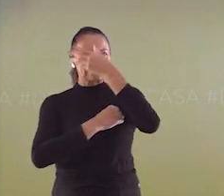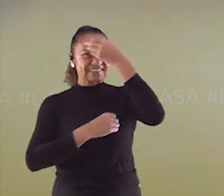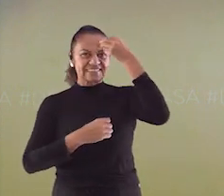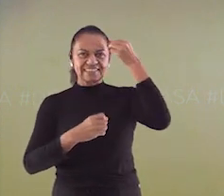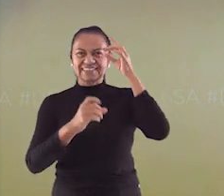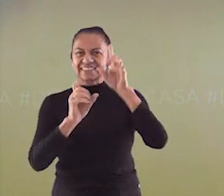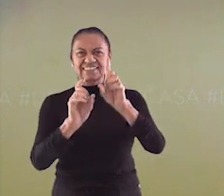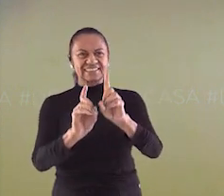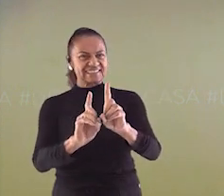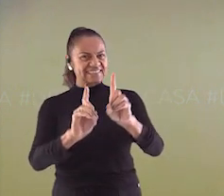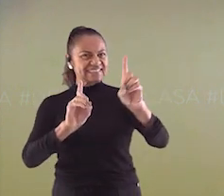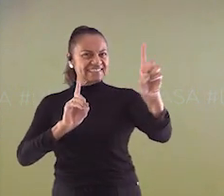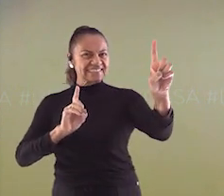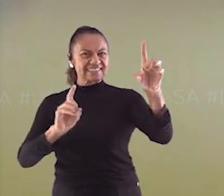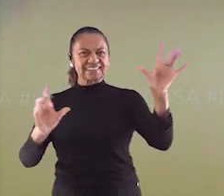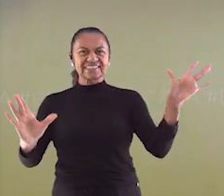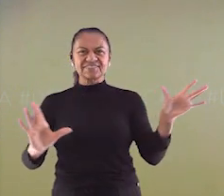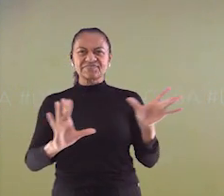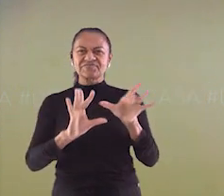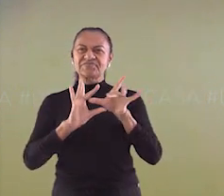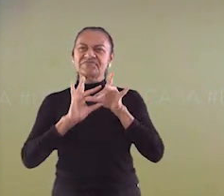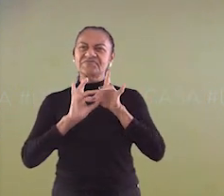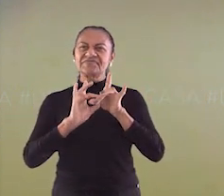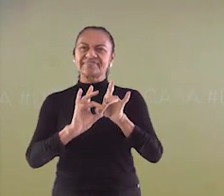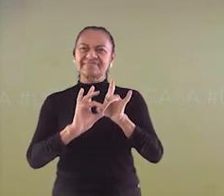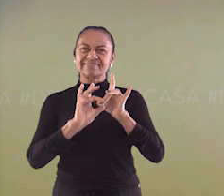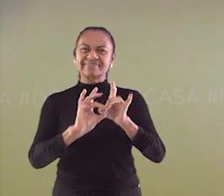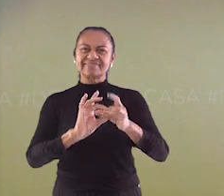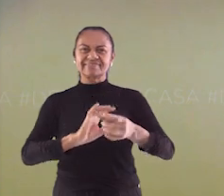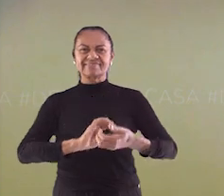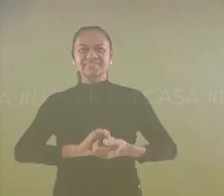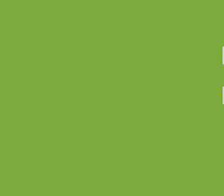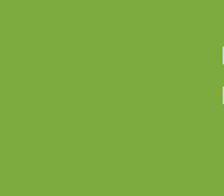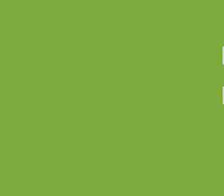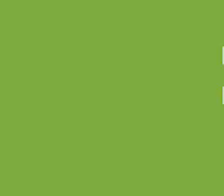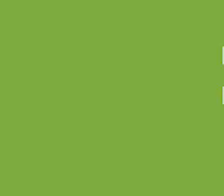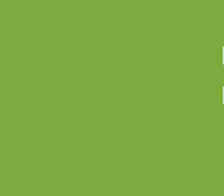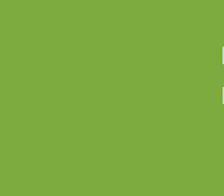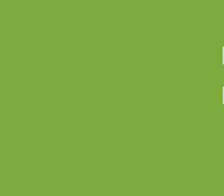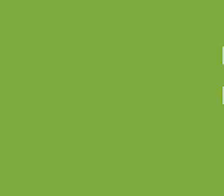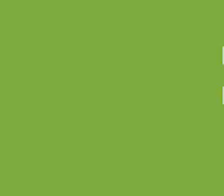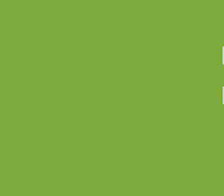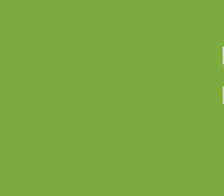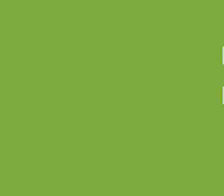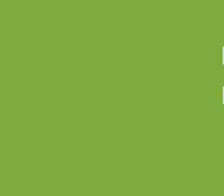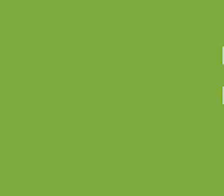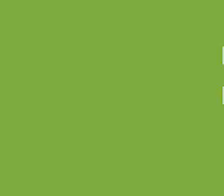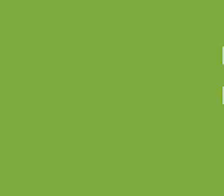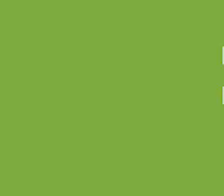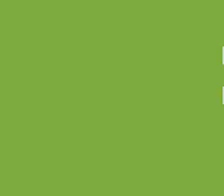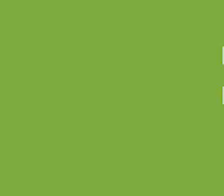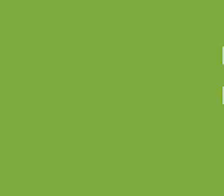e não se esqueçam, mesmo distante, estamos juntos! se